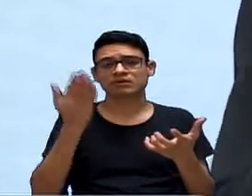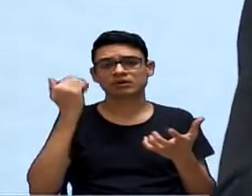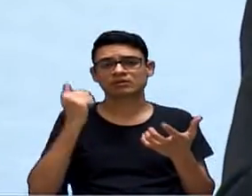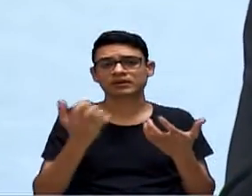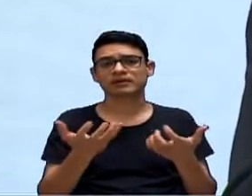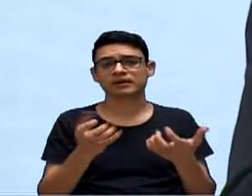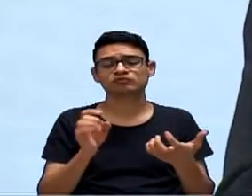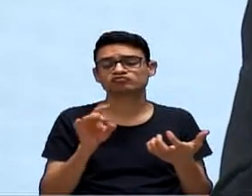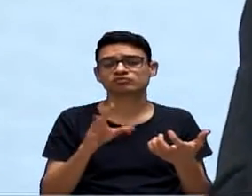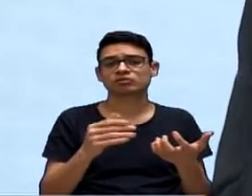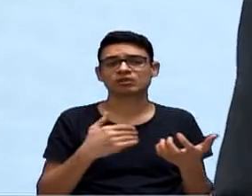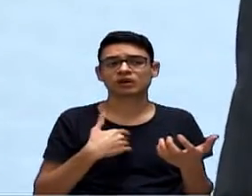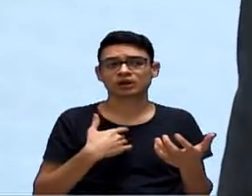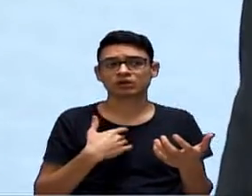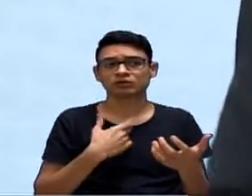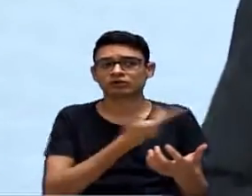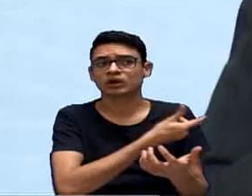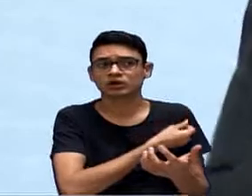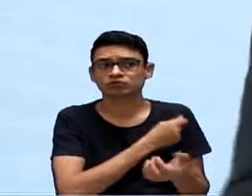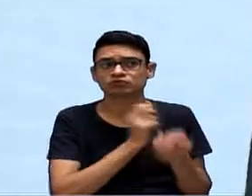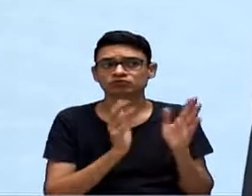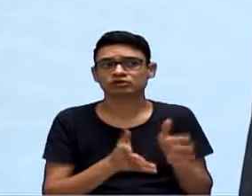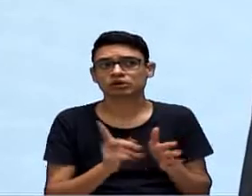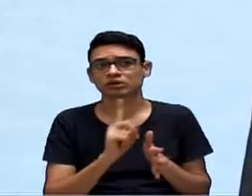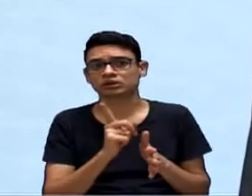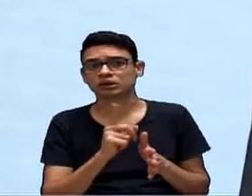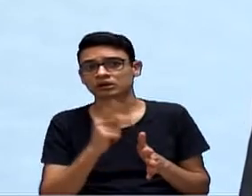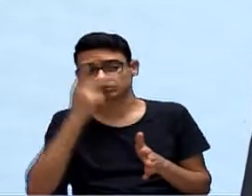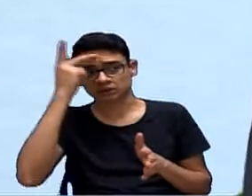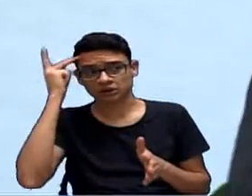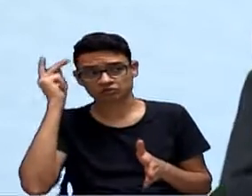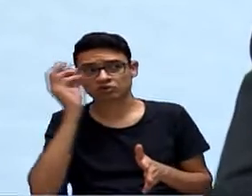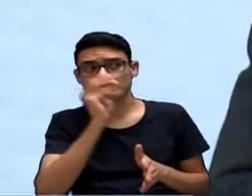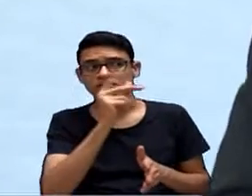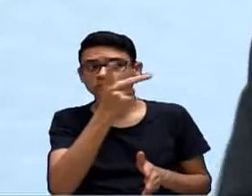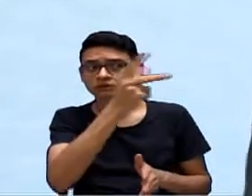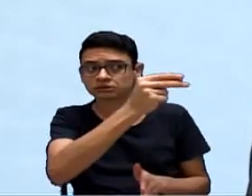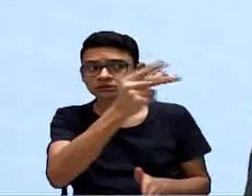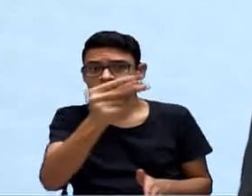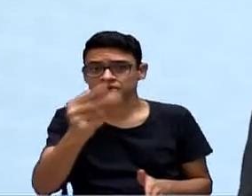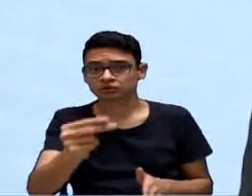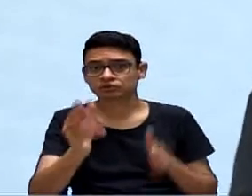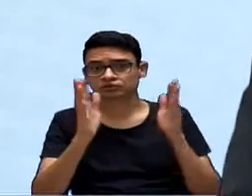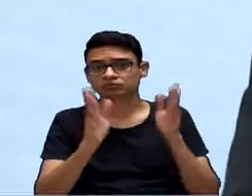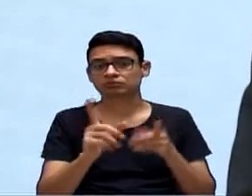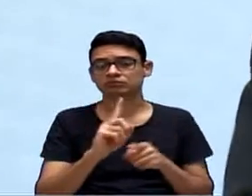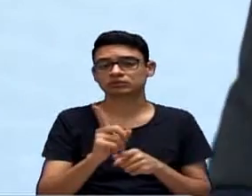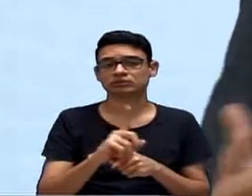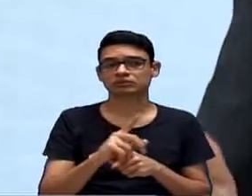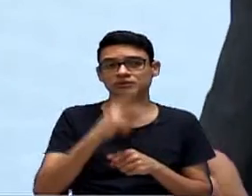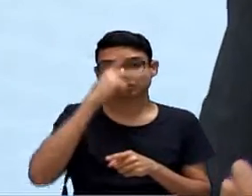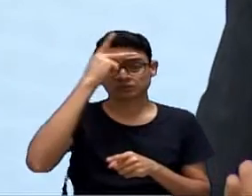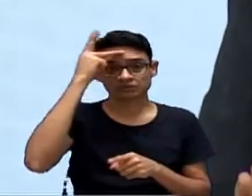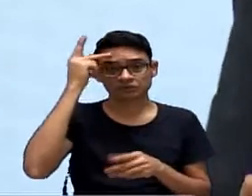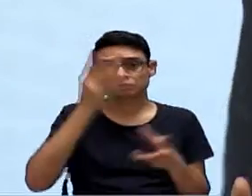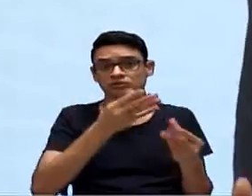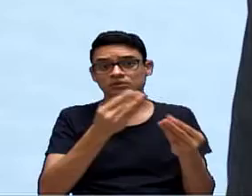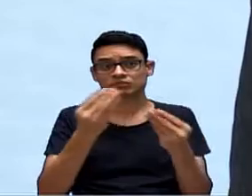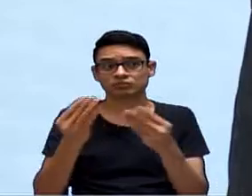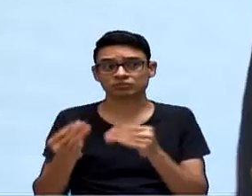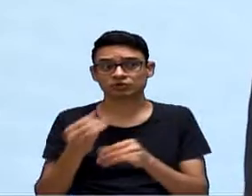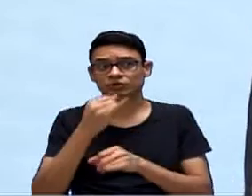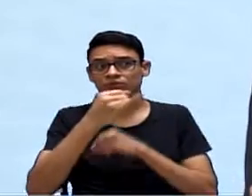Moçara traz, todos que estão recebendo a vacina, tomando, eles estão aí, divulgando nas redes